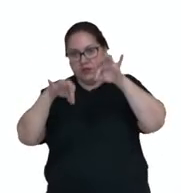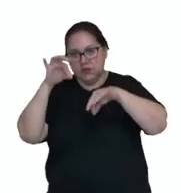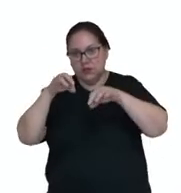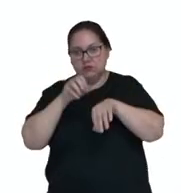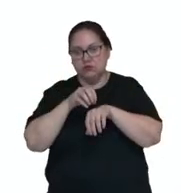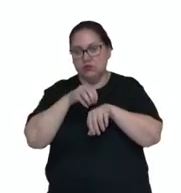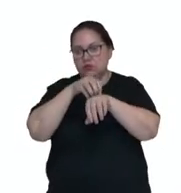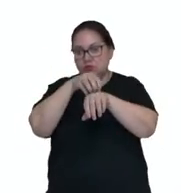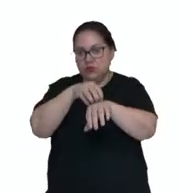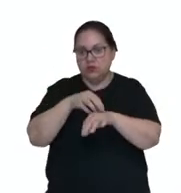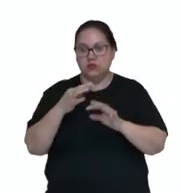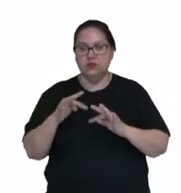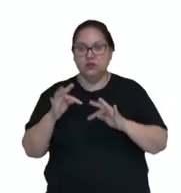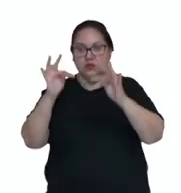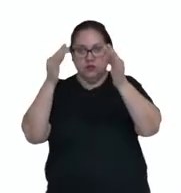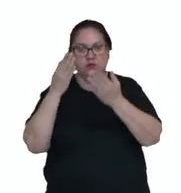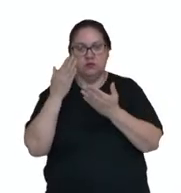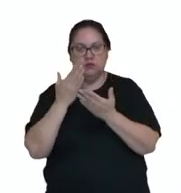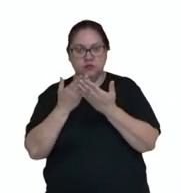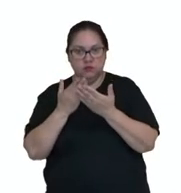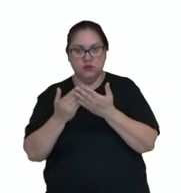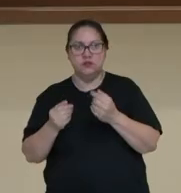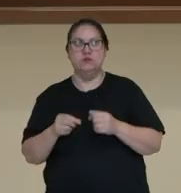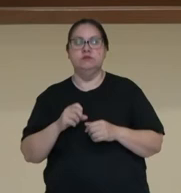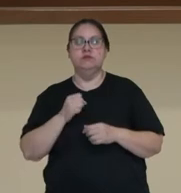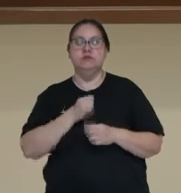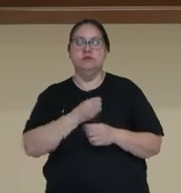turística, da tecnologia, da educação, etc.